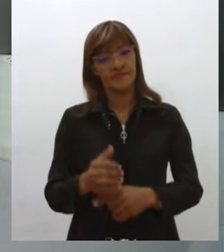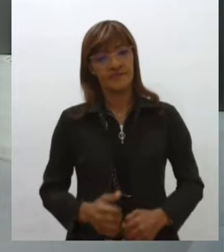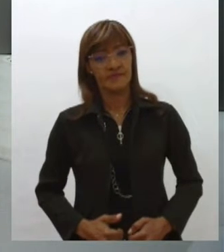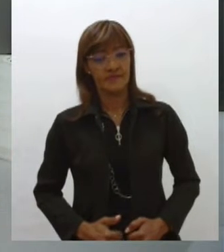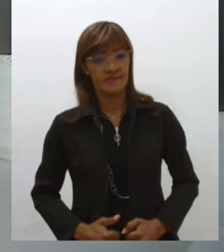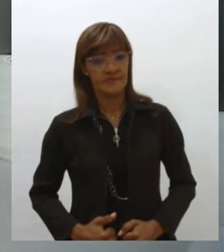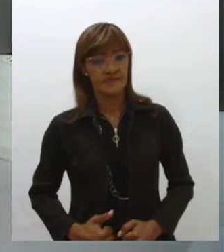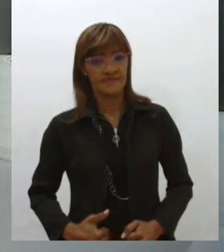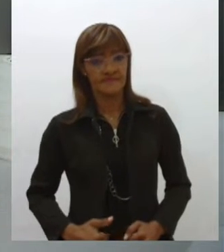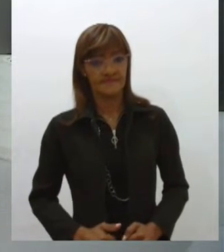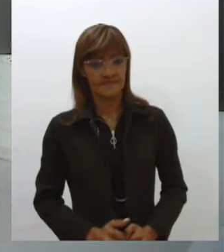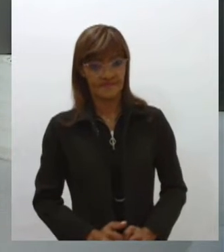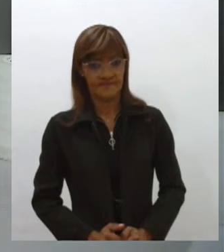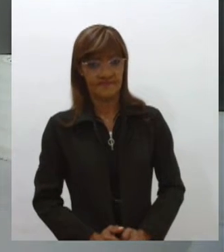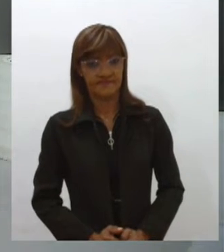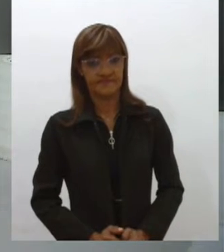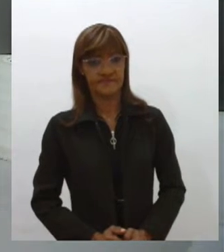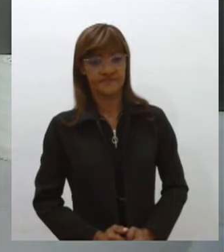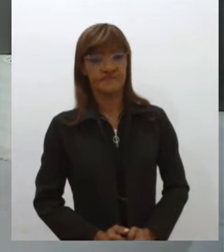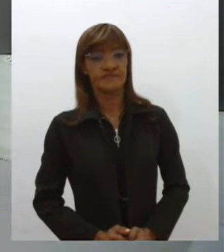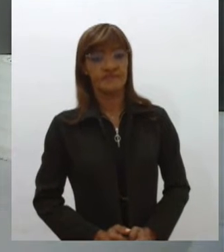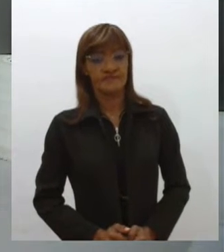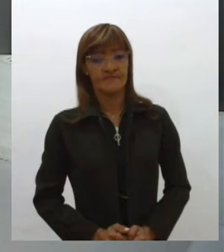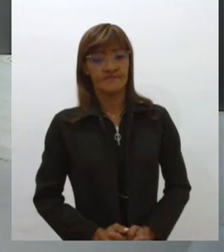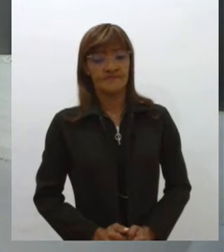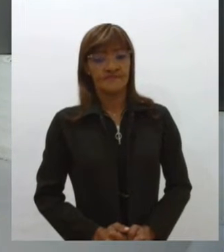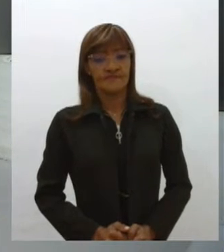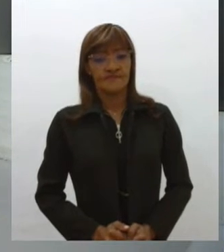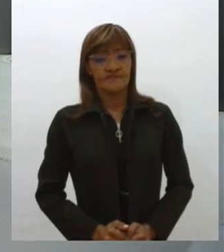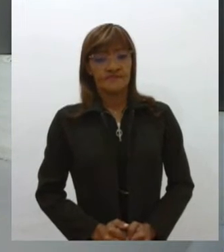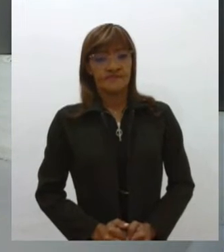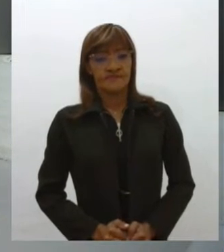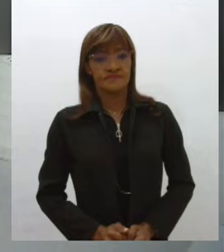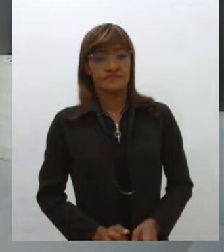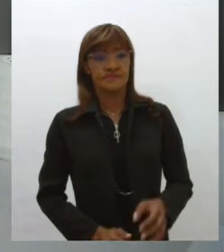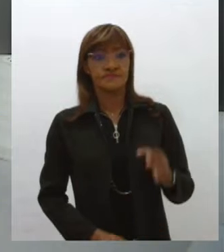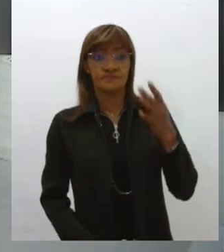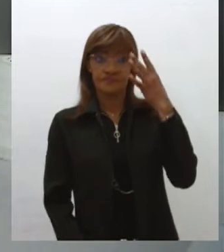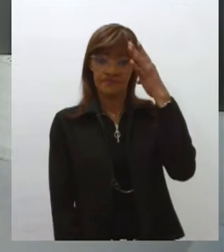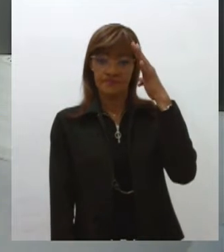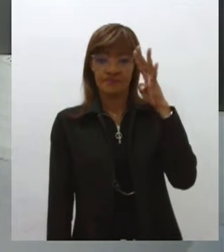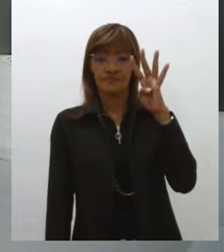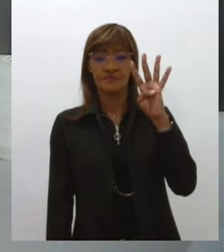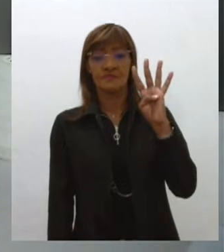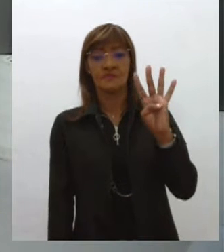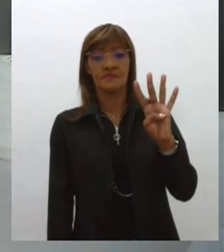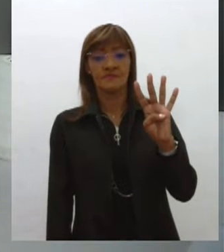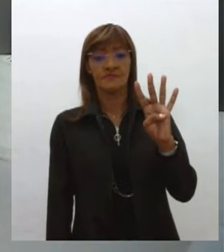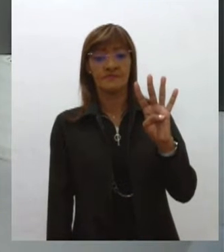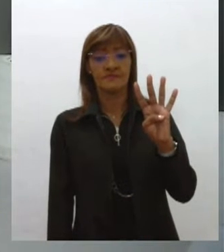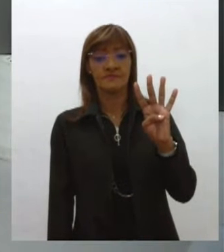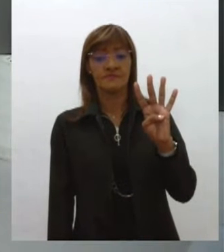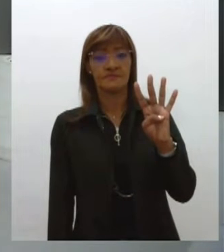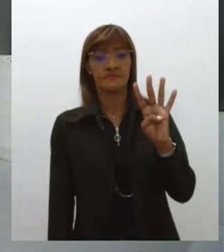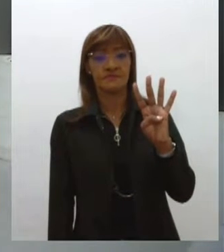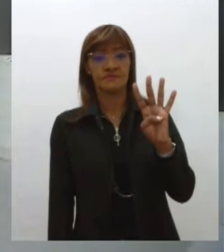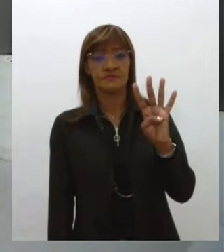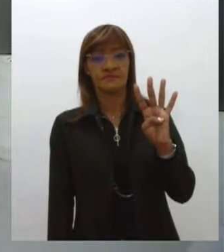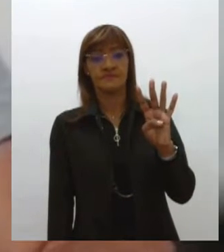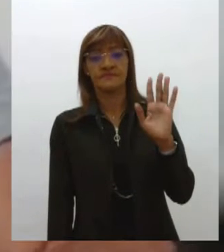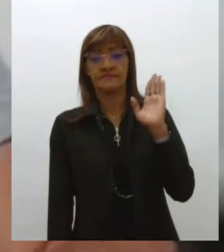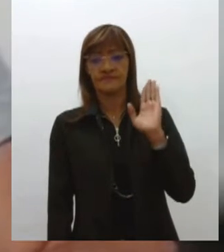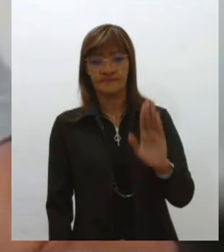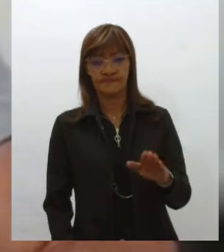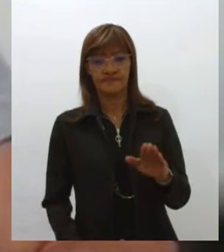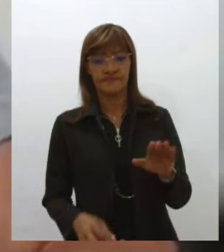Sim. São quatro dias após a proclamação